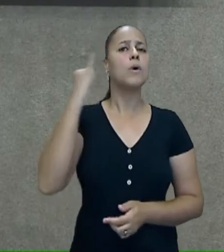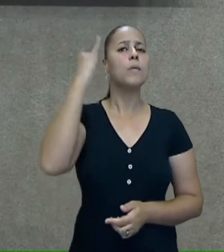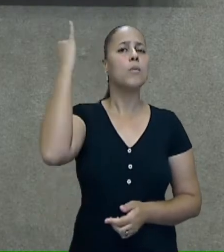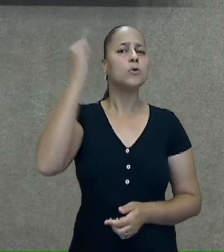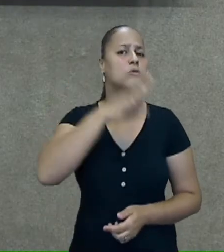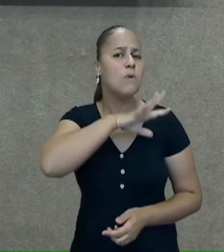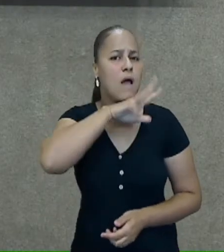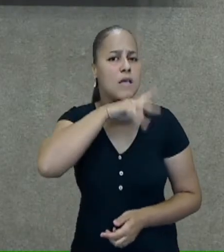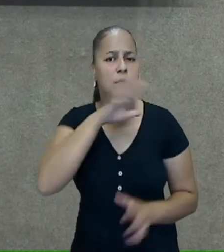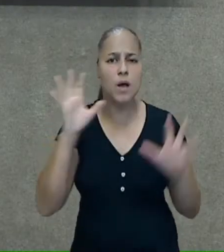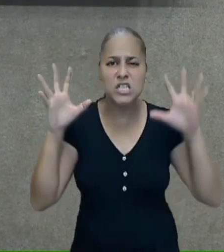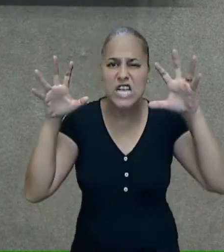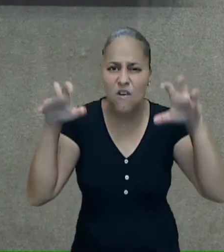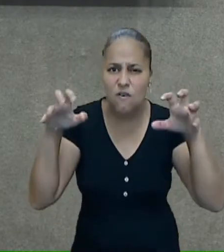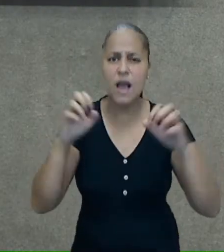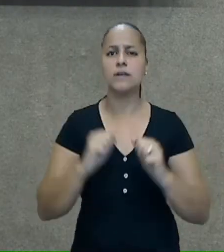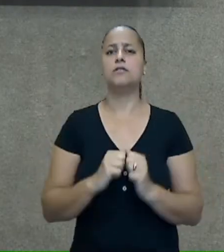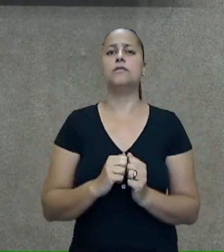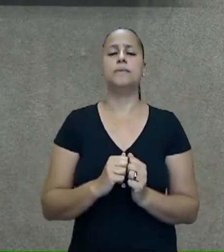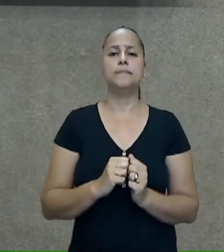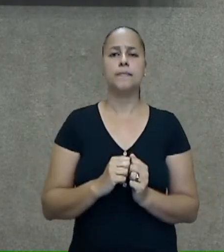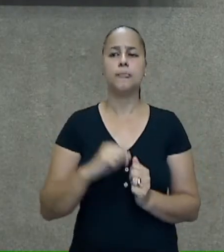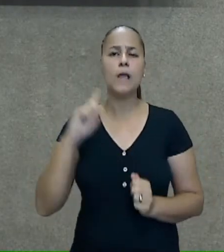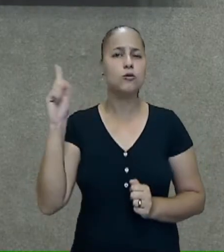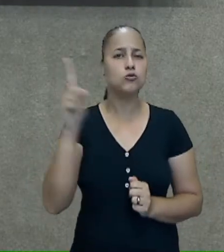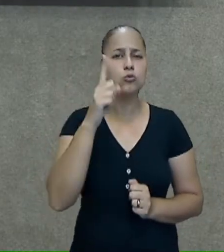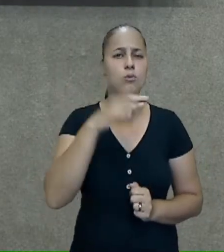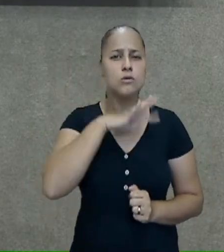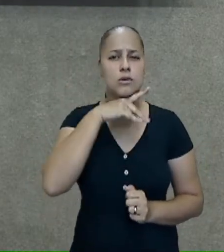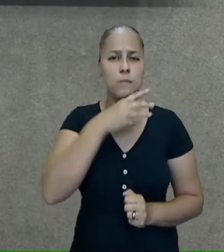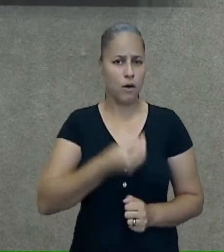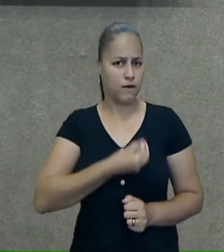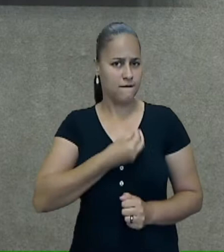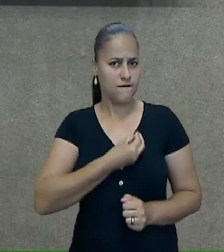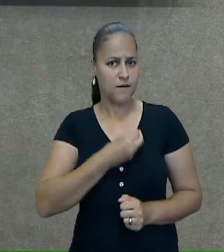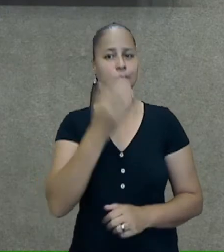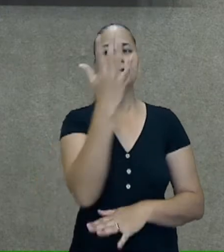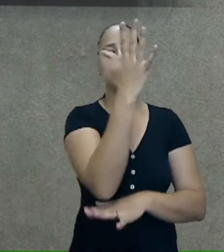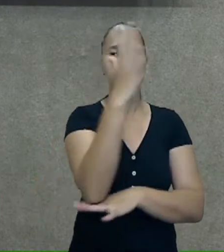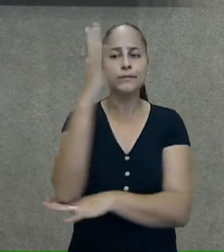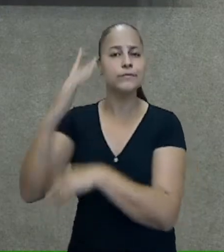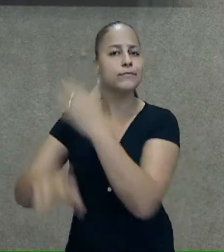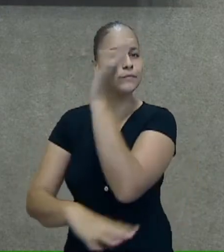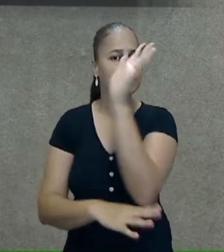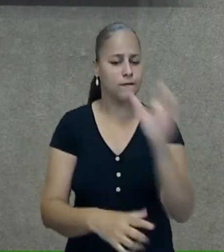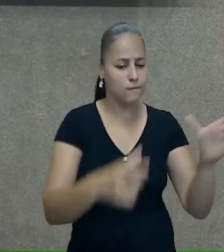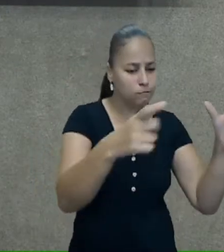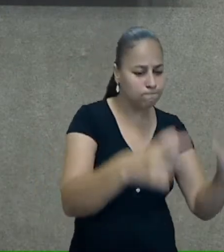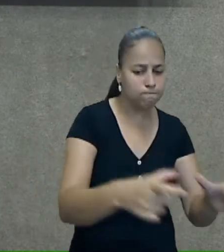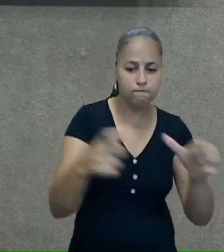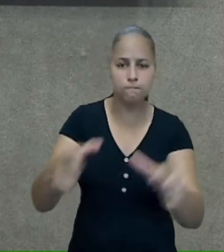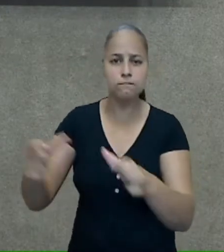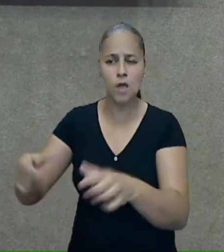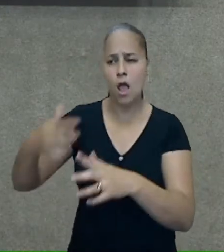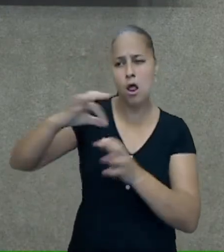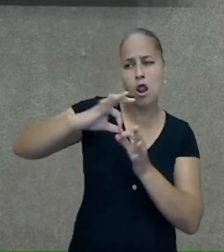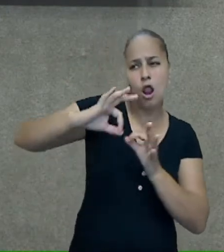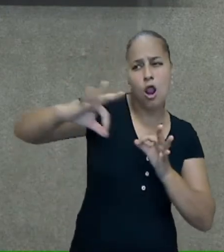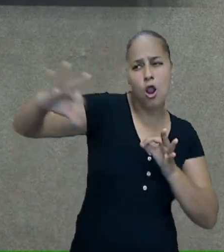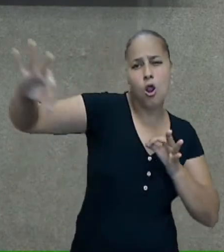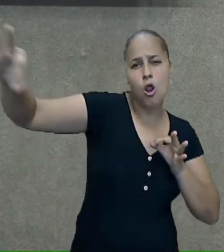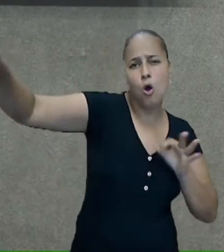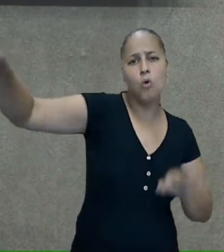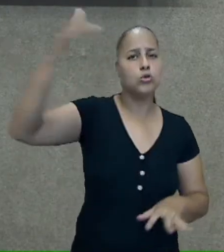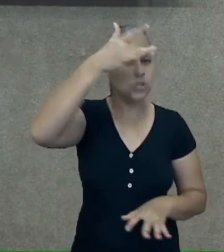animal selvagem. é aquele que vive no seu habitat natural. Como está escrito